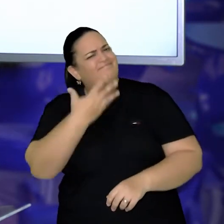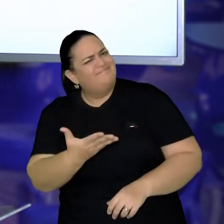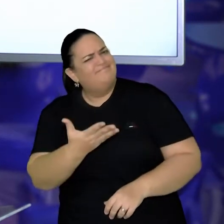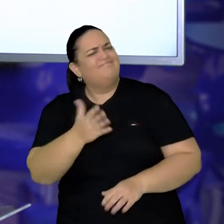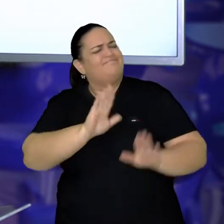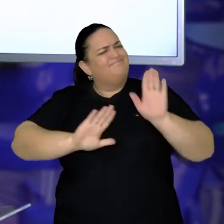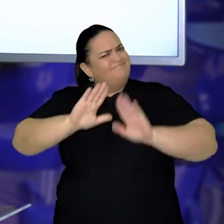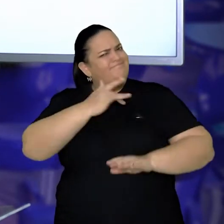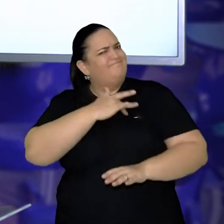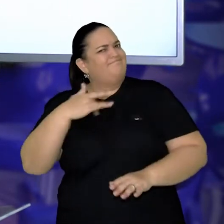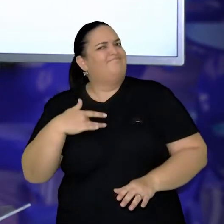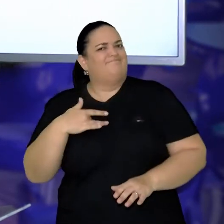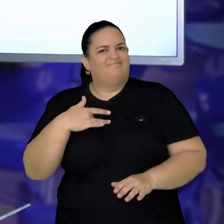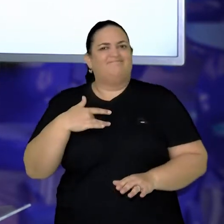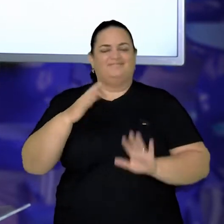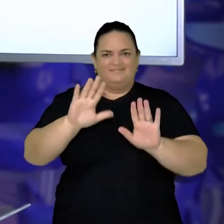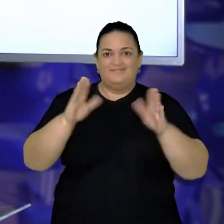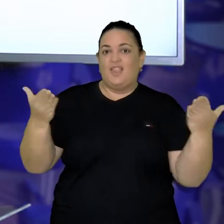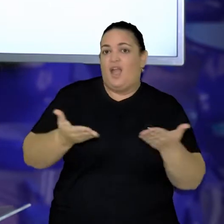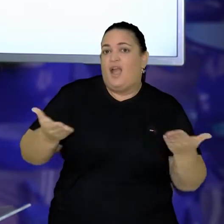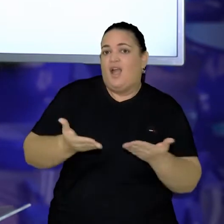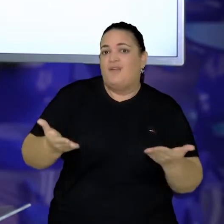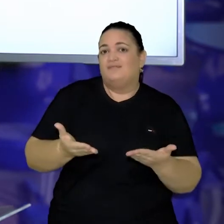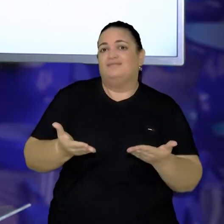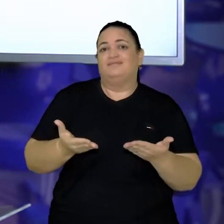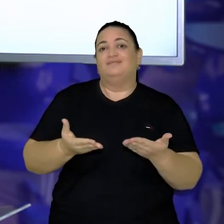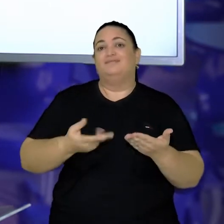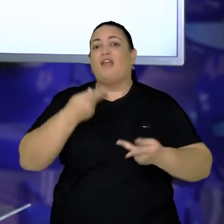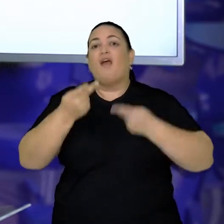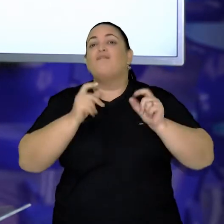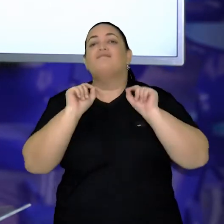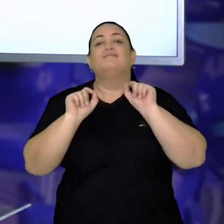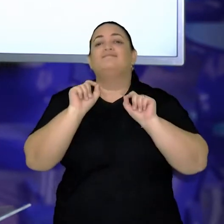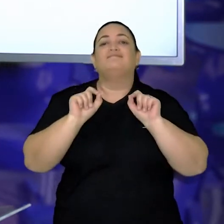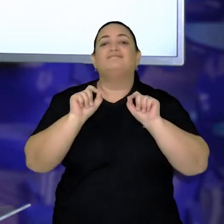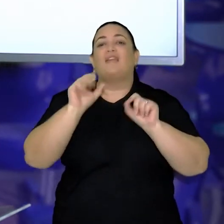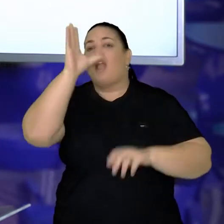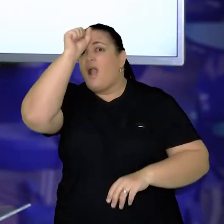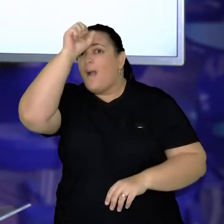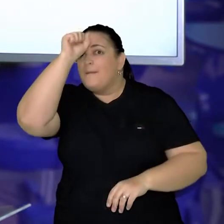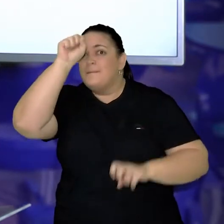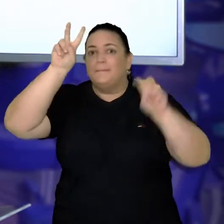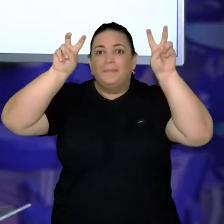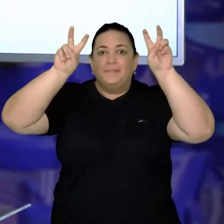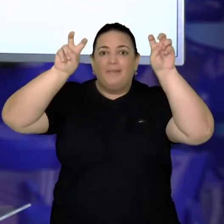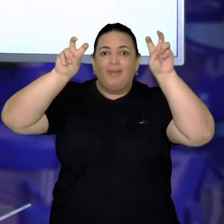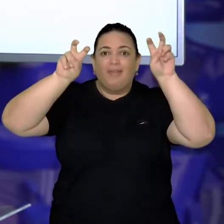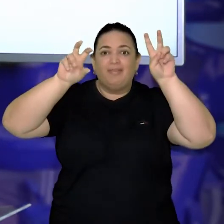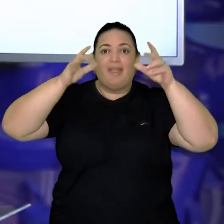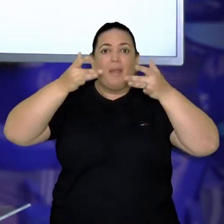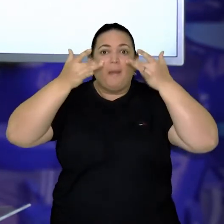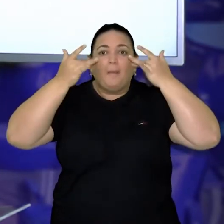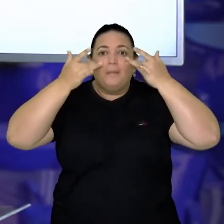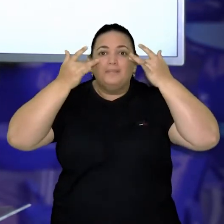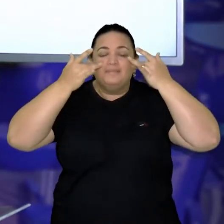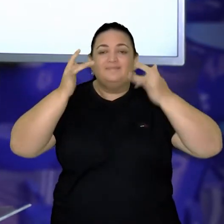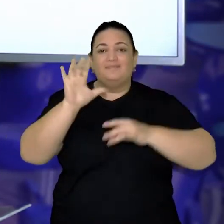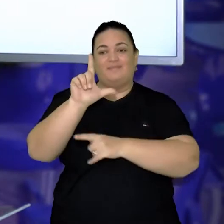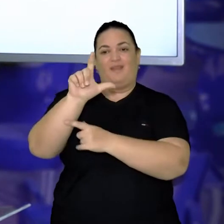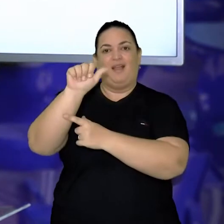cuidando. Hoje nós vamos falar sobre Teatro Lambi-Lambi. Meu nome é Aline Chagas.